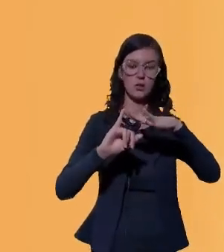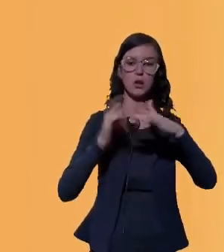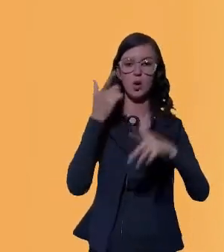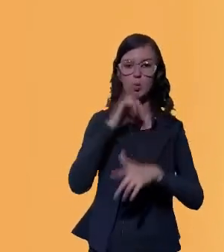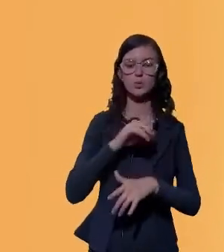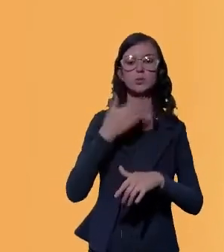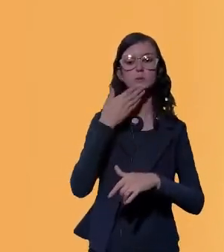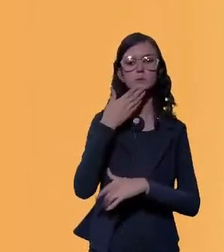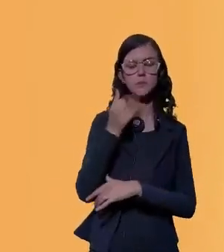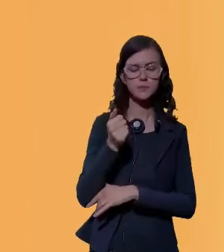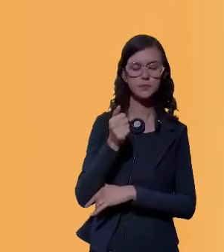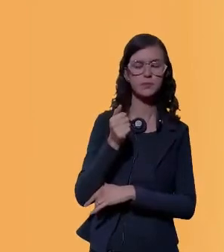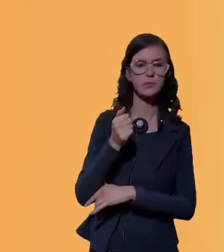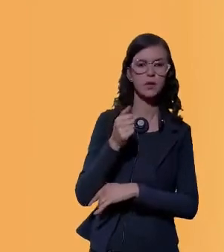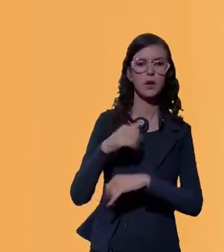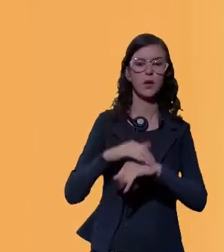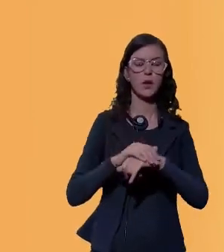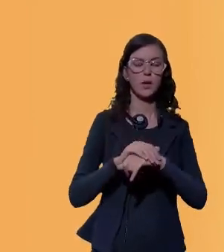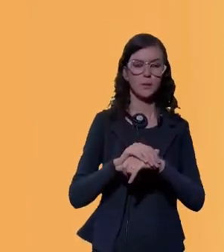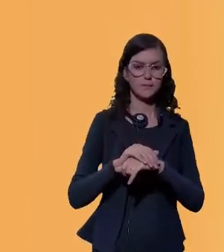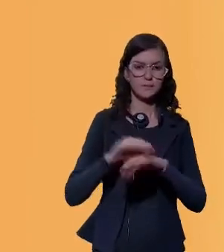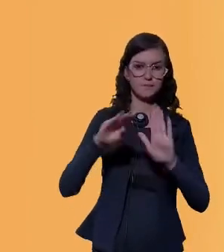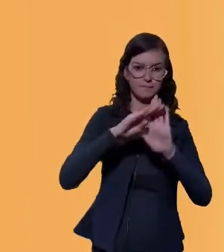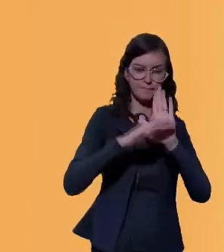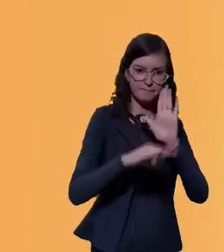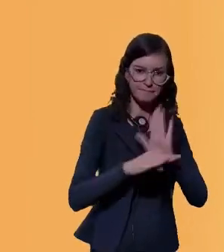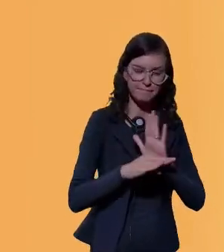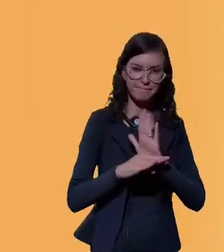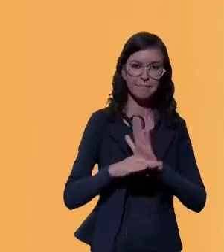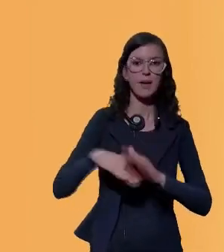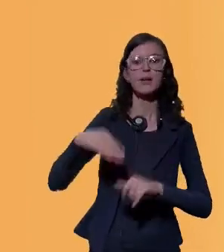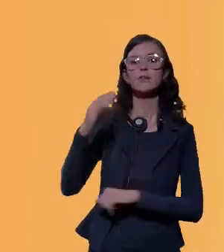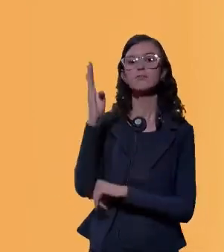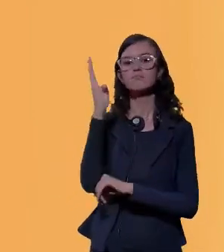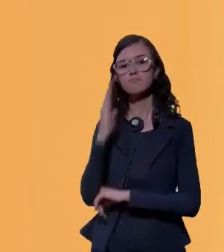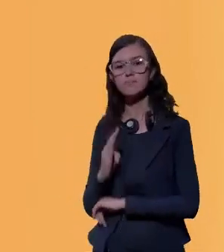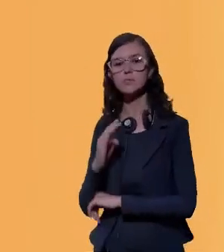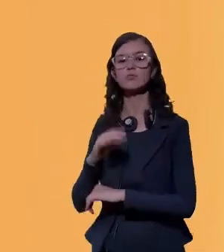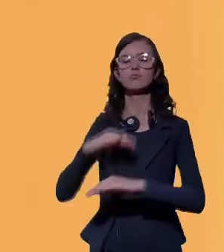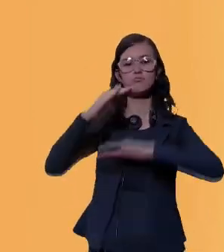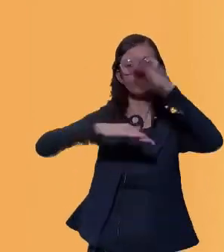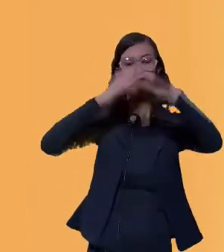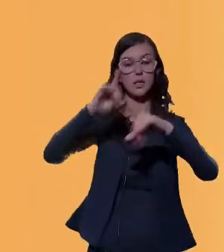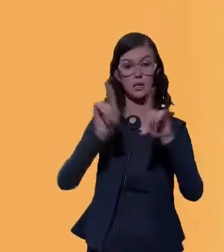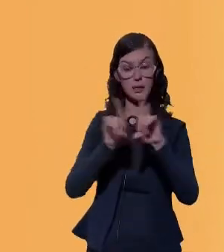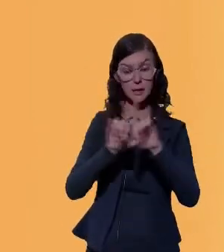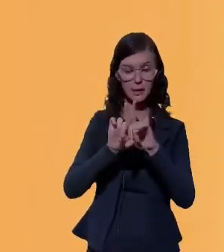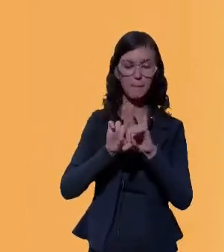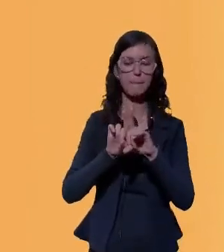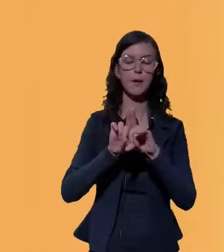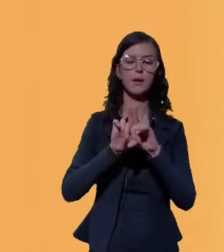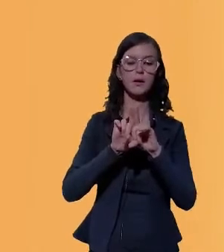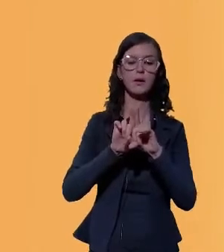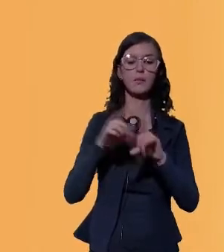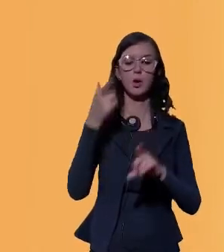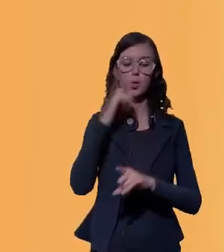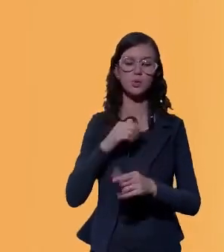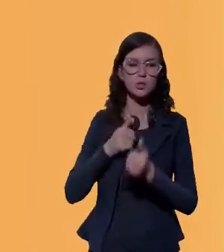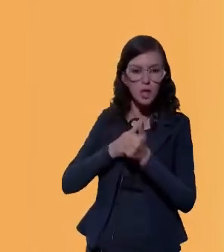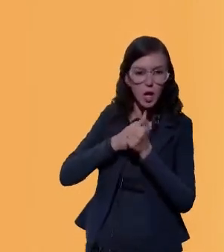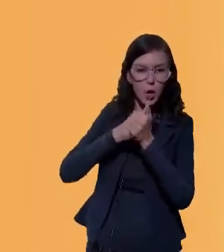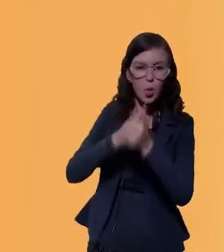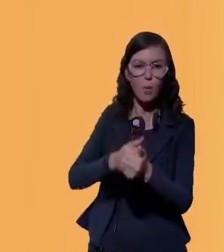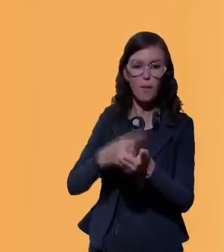para implementar o Plano Nacional de Desenvolvimento e o Plano de Ação dos ODSs e também para acompanhar o cumprimento dos